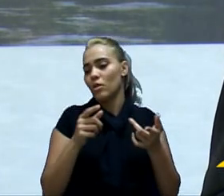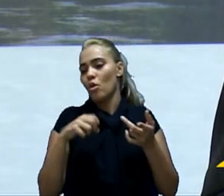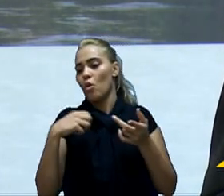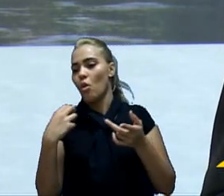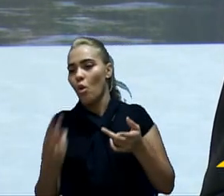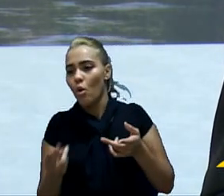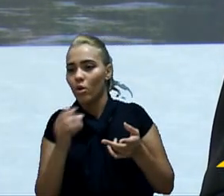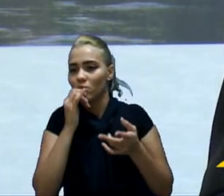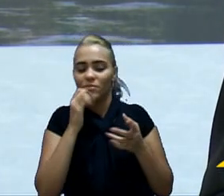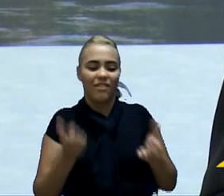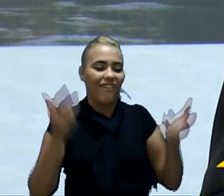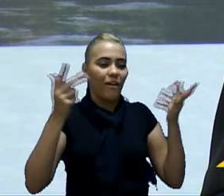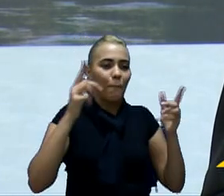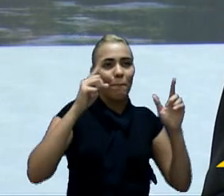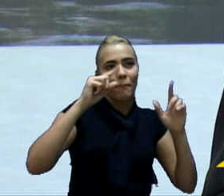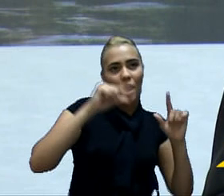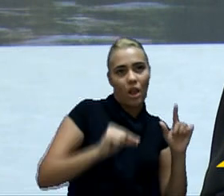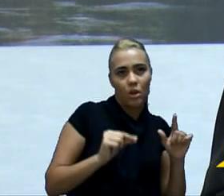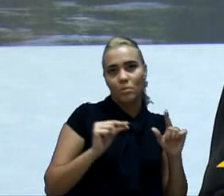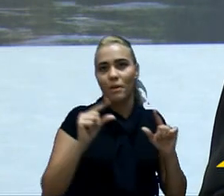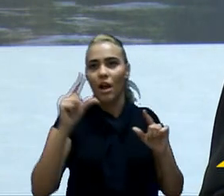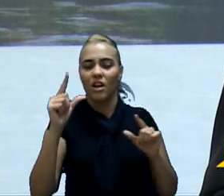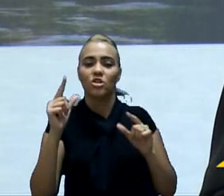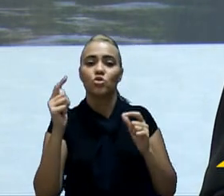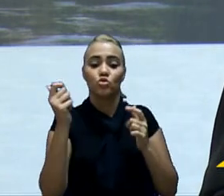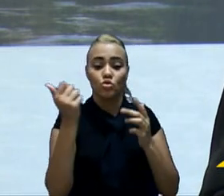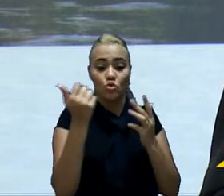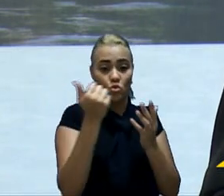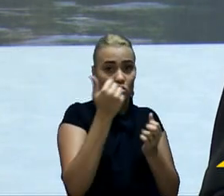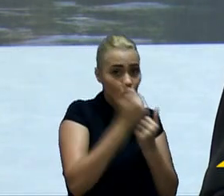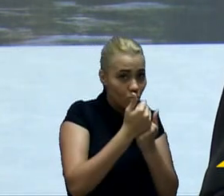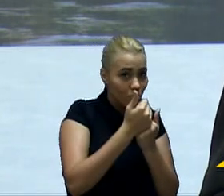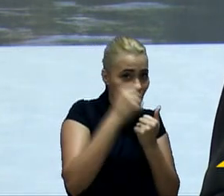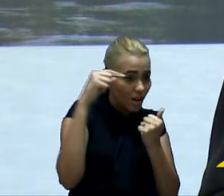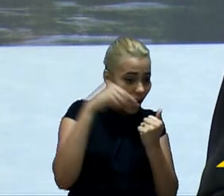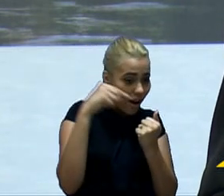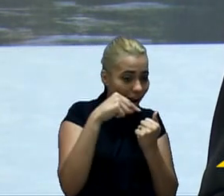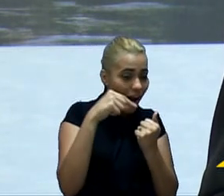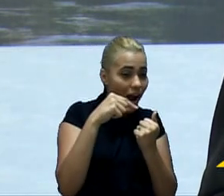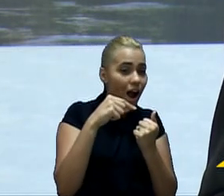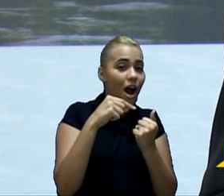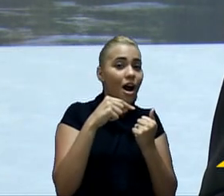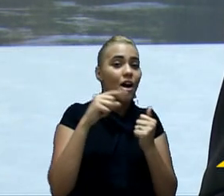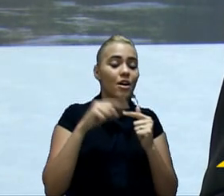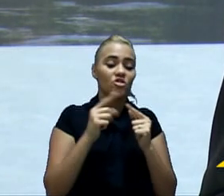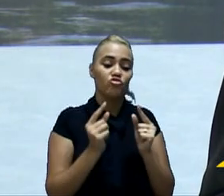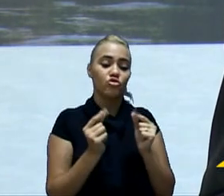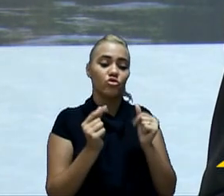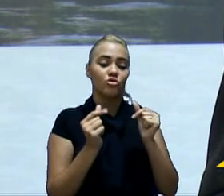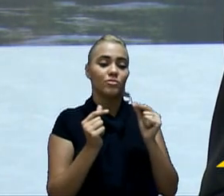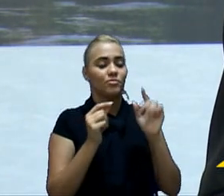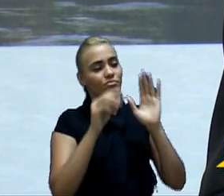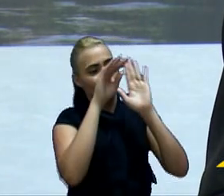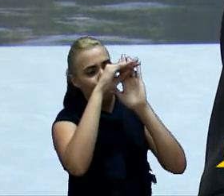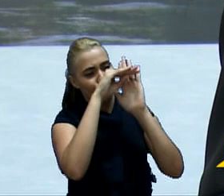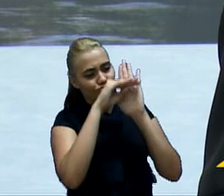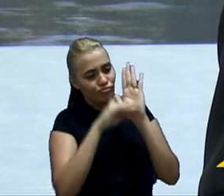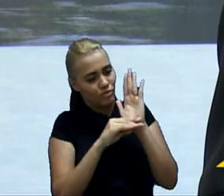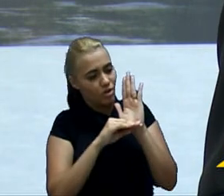faça as contratações por substituição, aquelas que não acarretem o impacto orçamentário e financeiro.